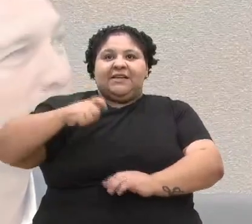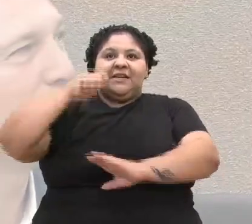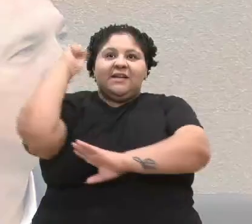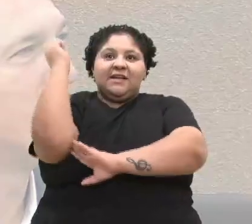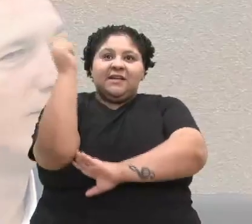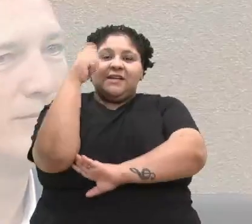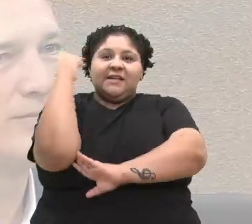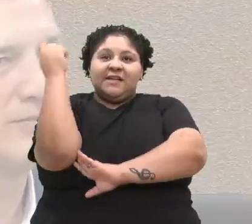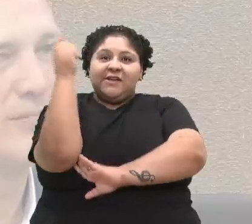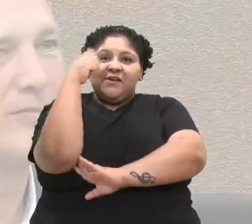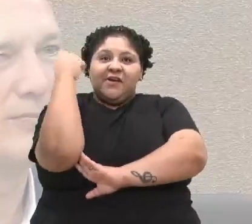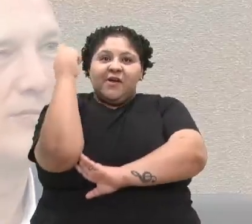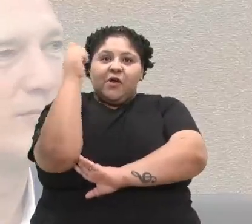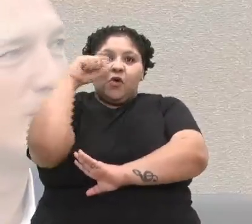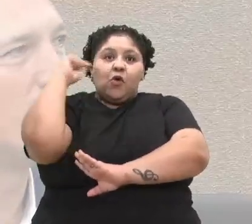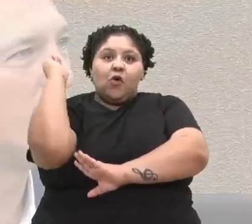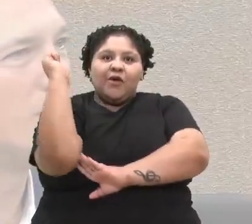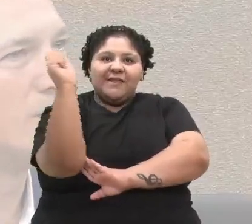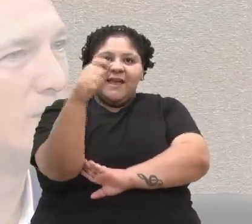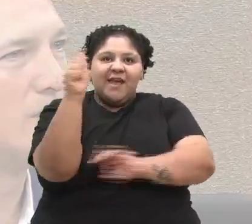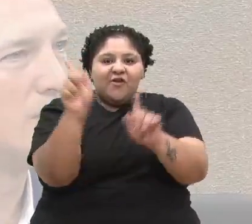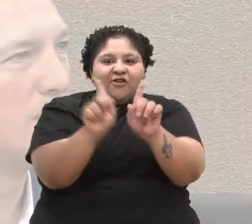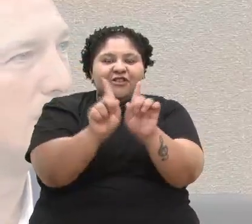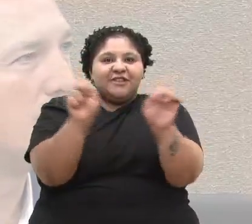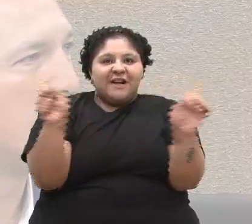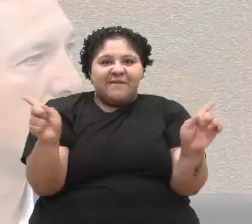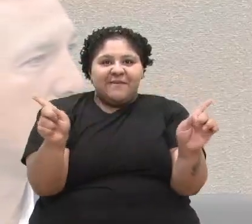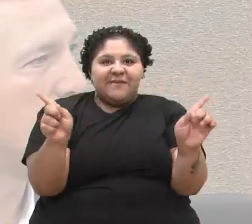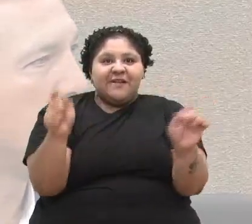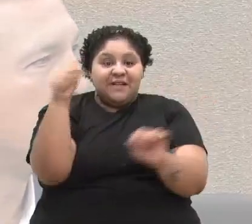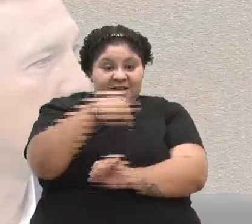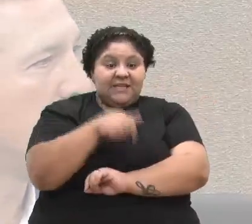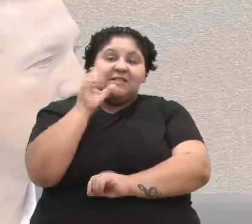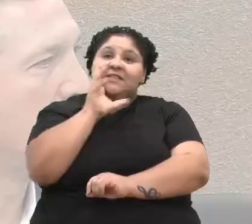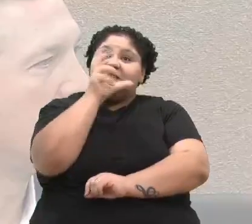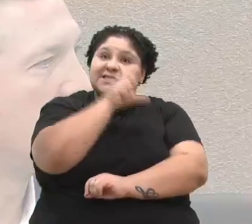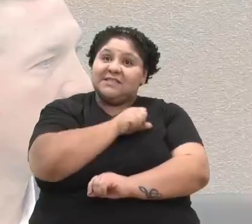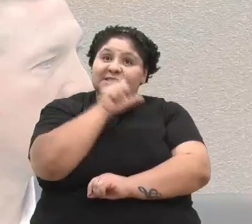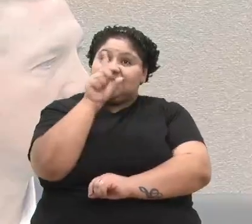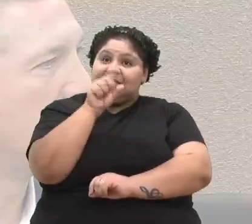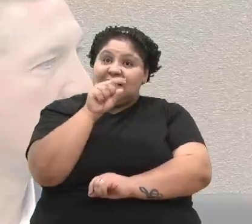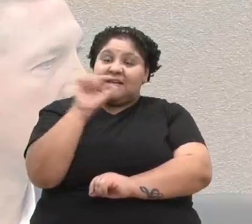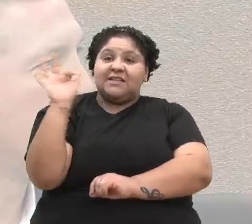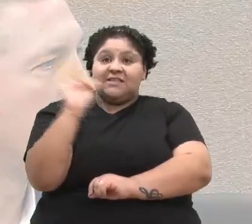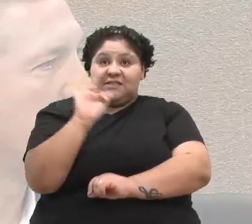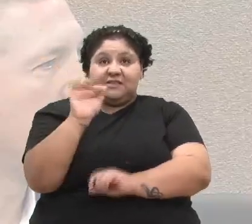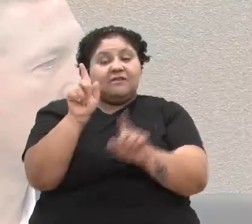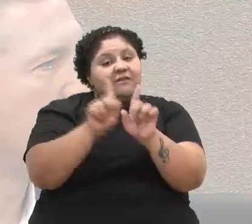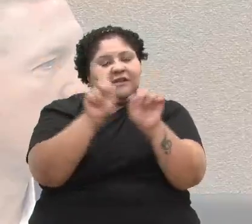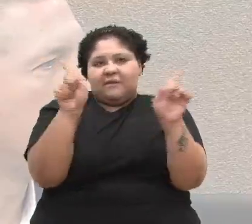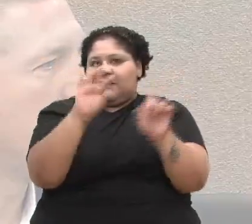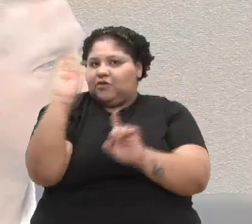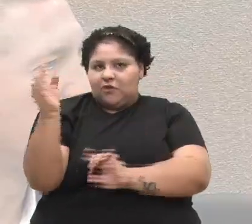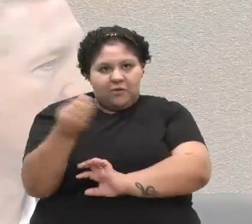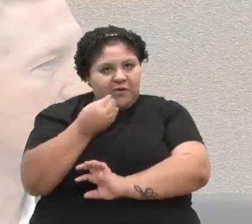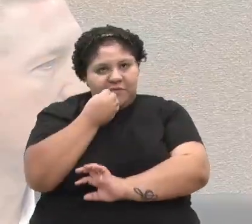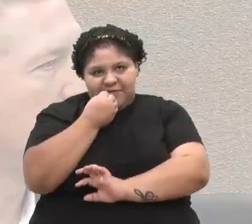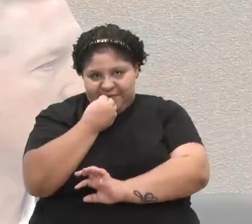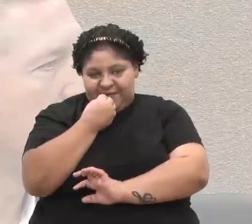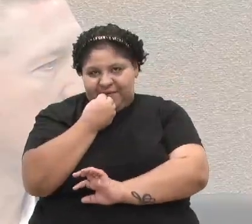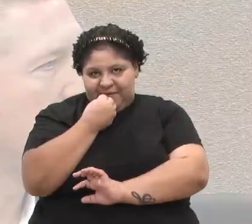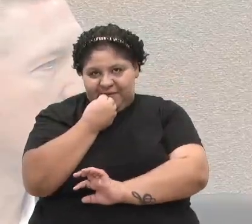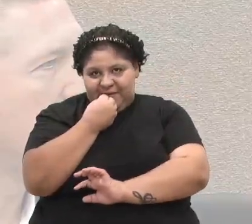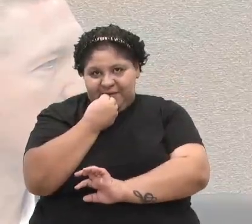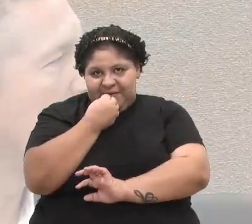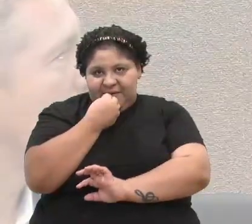de Gramado. Primeiro lugar. Foi nesse sábado, 10 de fevereiro, em Gramado, obviamente, e ele toca